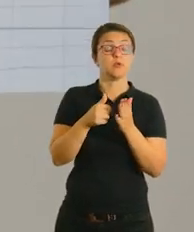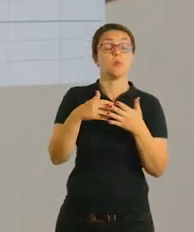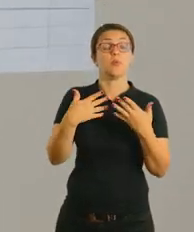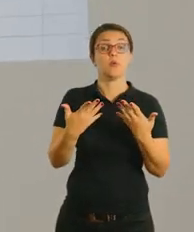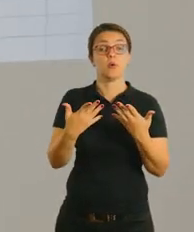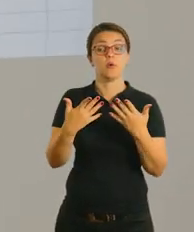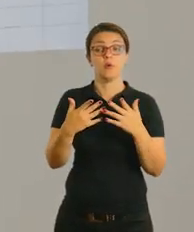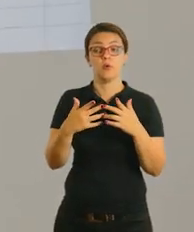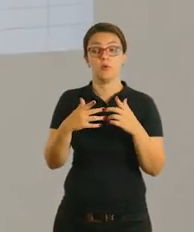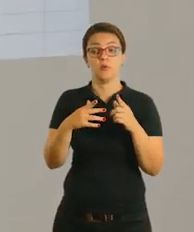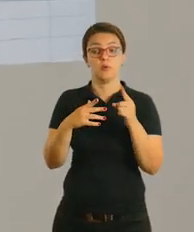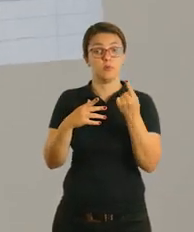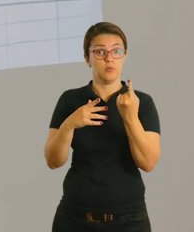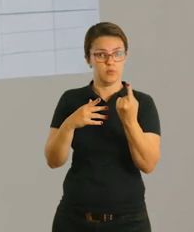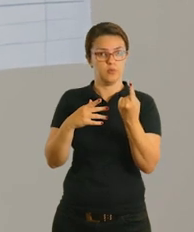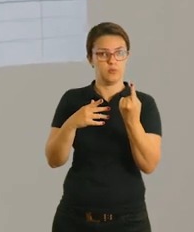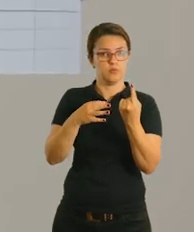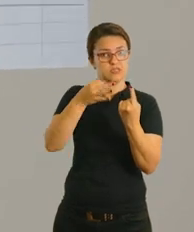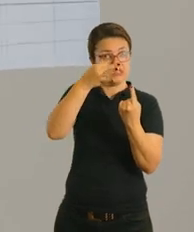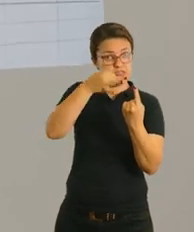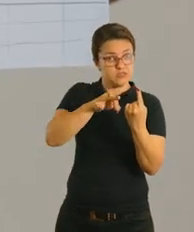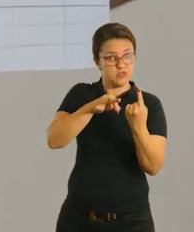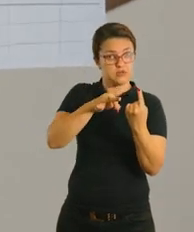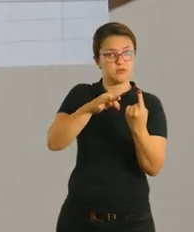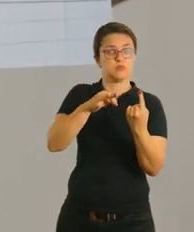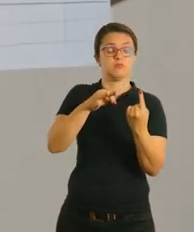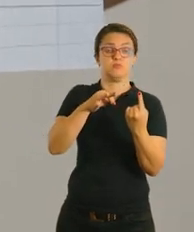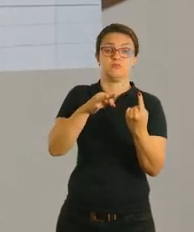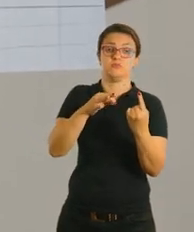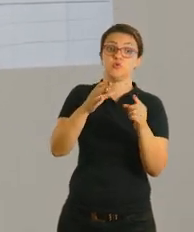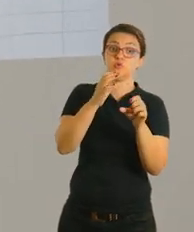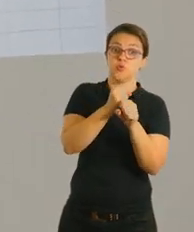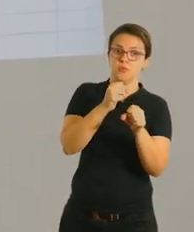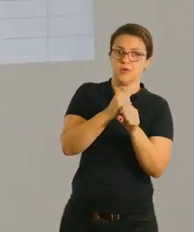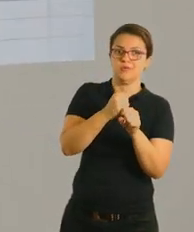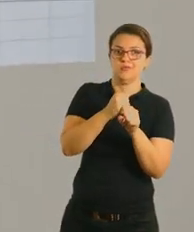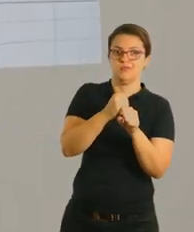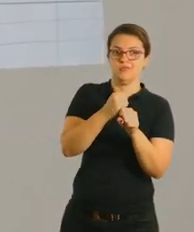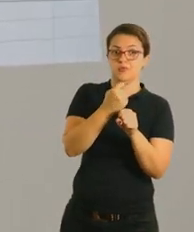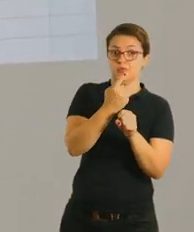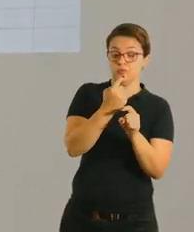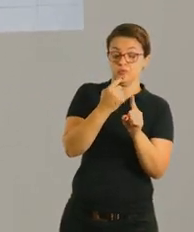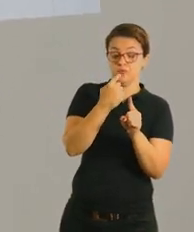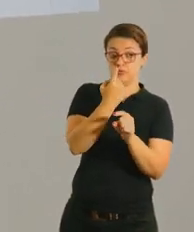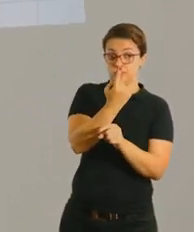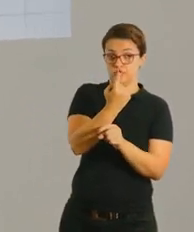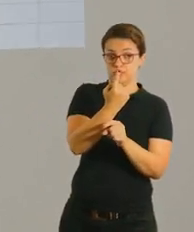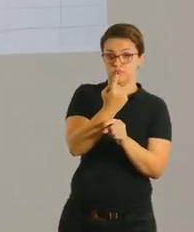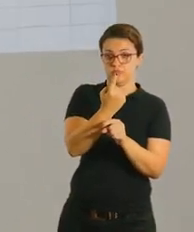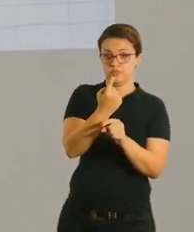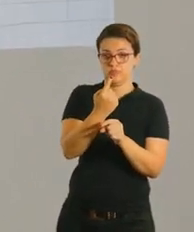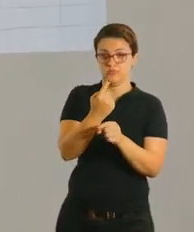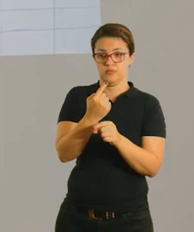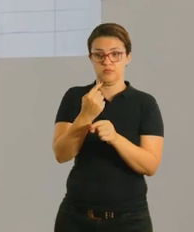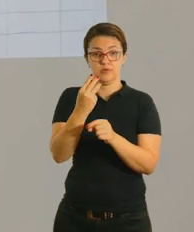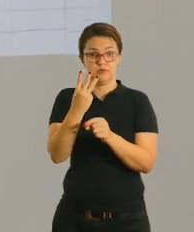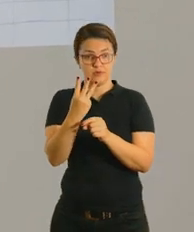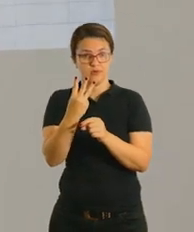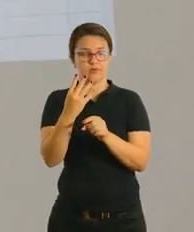Qual posição que ela fez primeiro? Ela fez a posição número 1? Ela fez certo? Deu um ponto para ela. Ela fez a 3? Fez certo? Ela